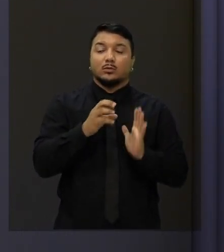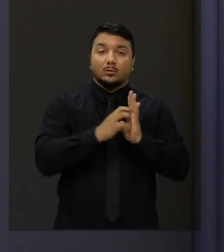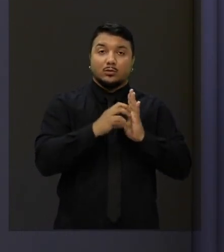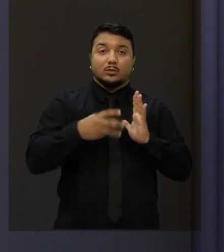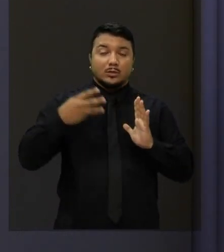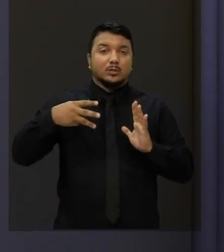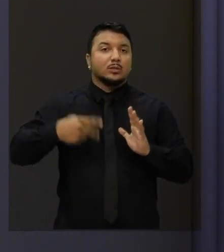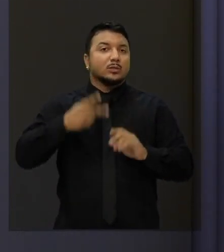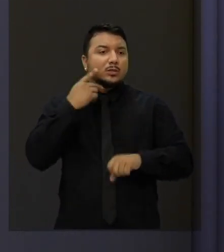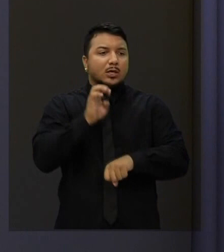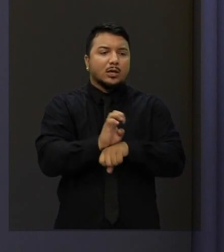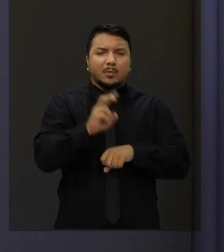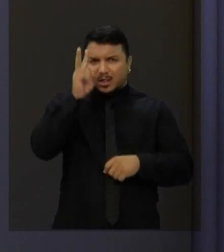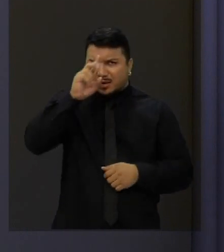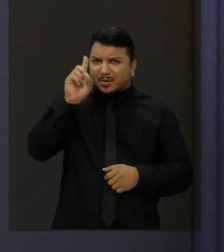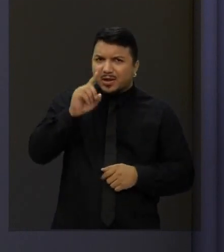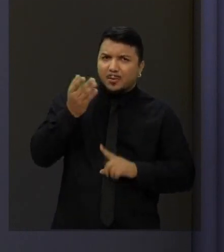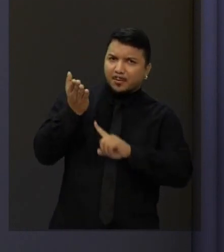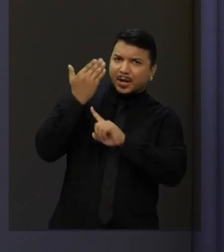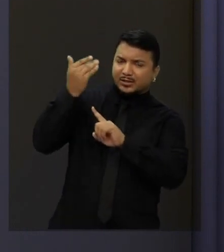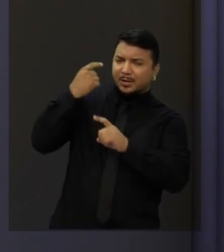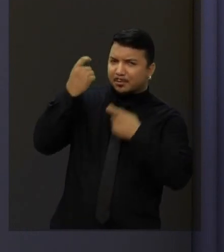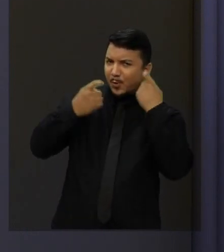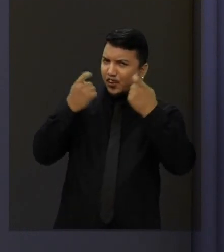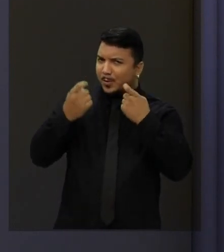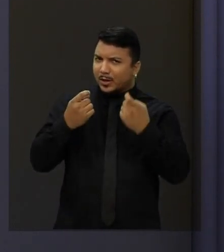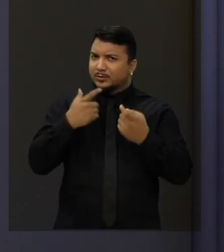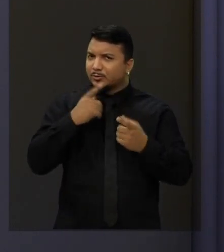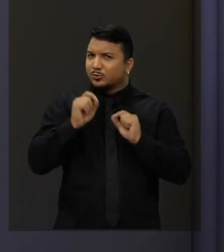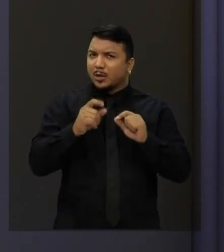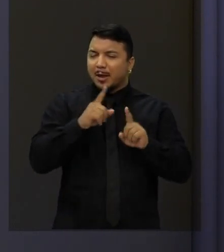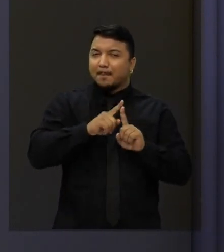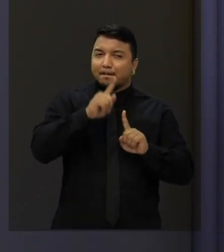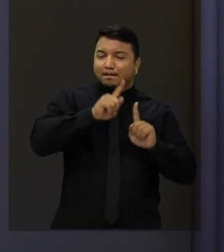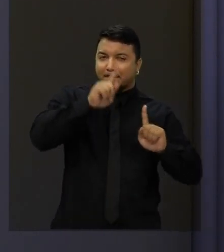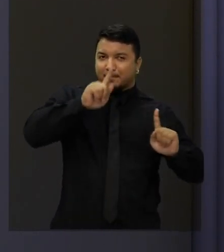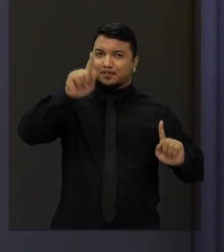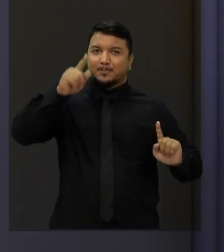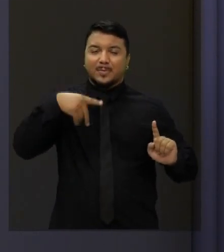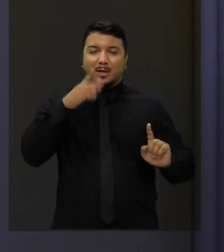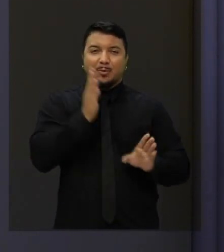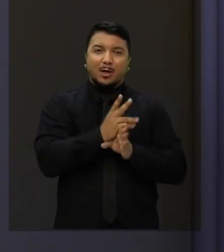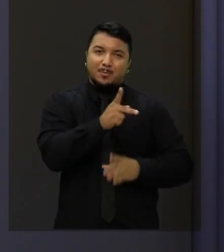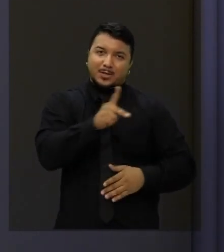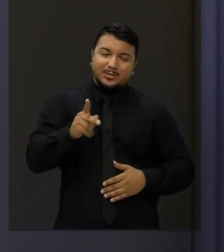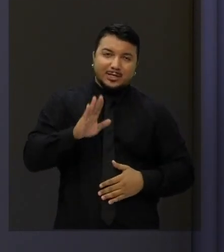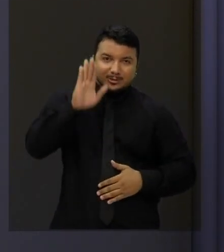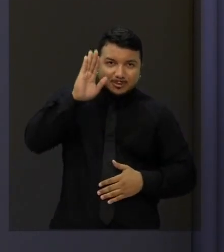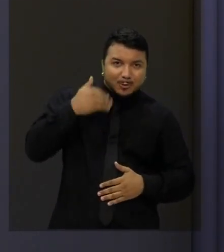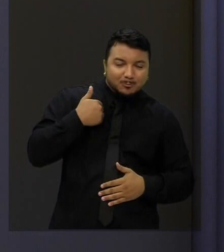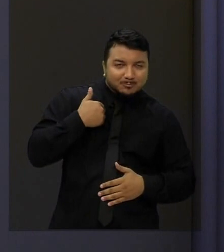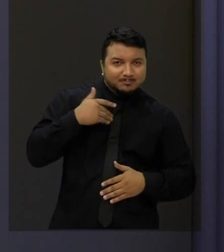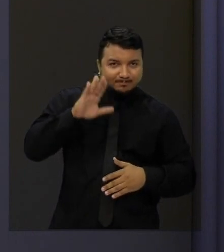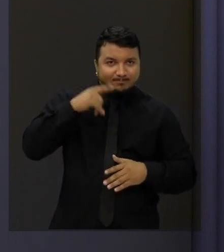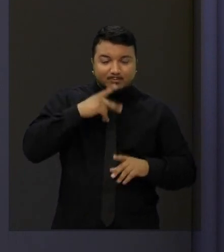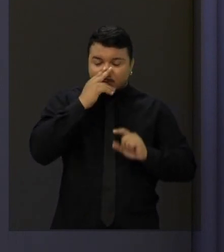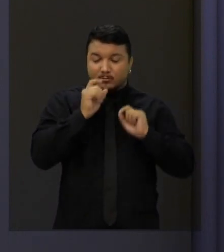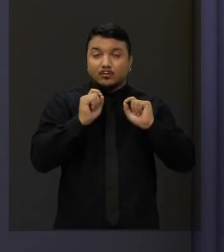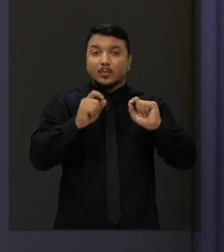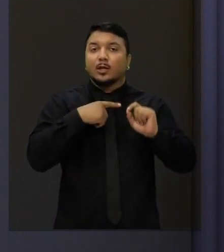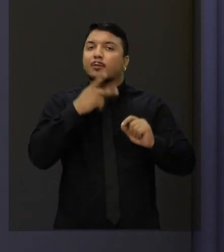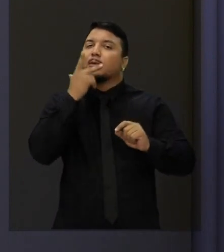Ele não lembra, porque agora ele é candidato, está meio preocupado com o nosso crescimento na pesquisa e não lembra mais das qualidades e de tantas vezes que pudemos